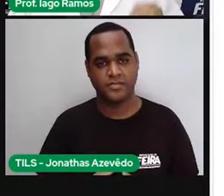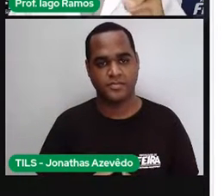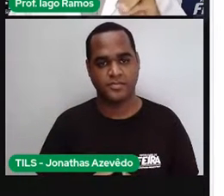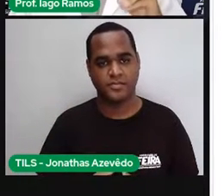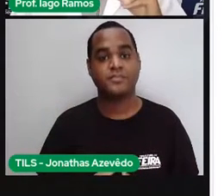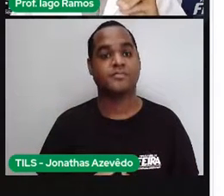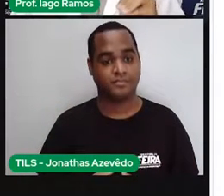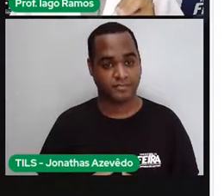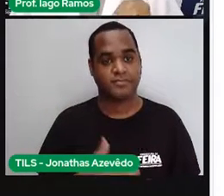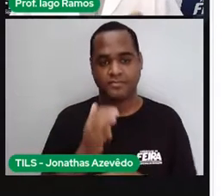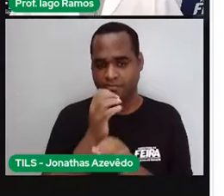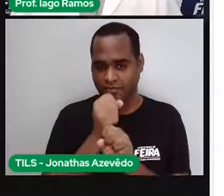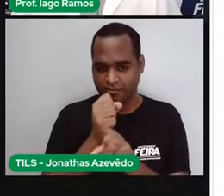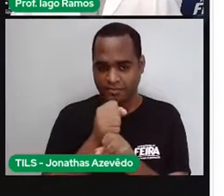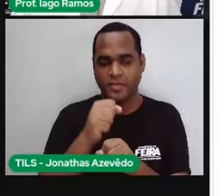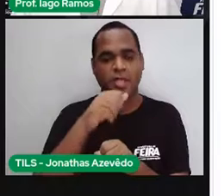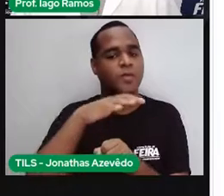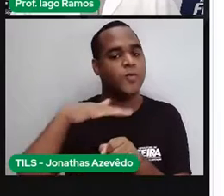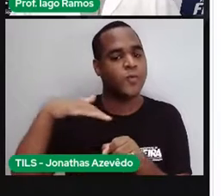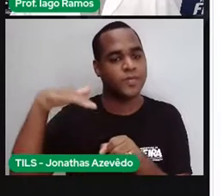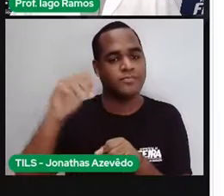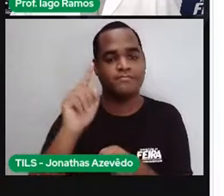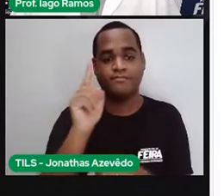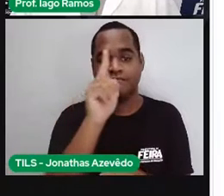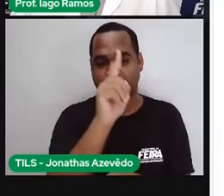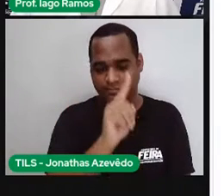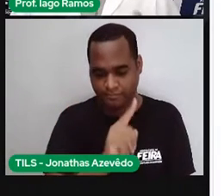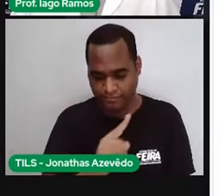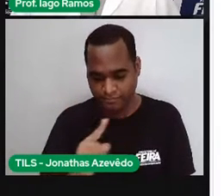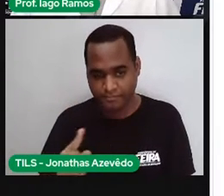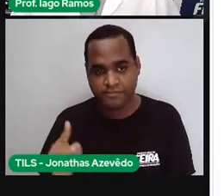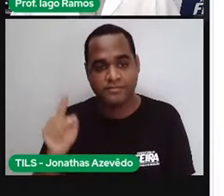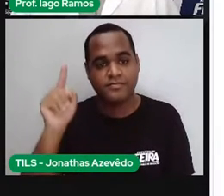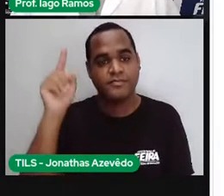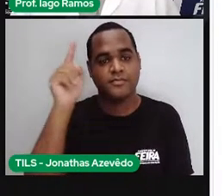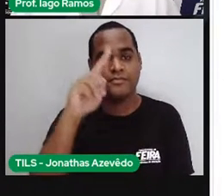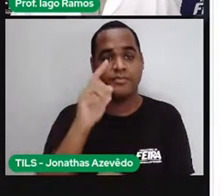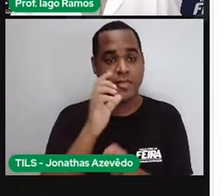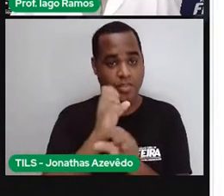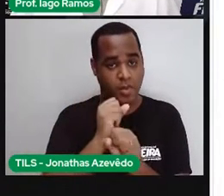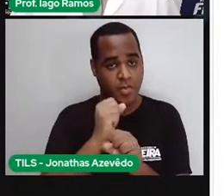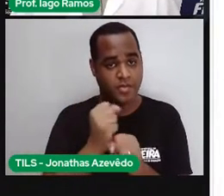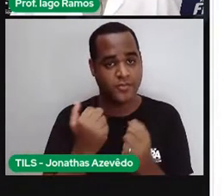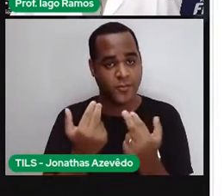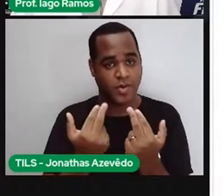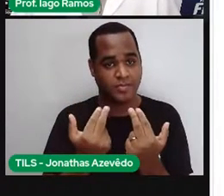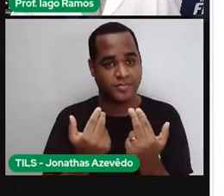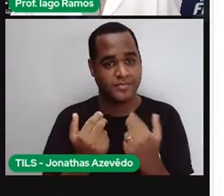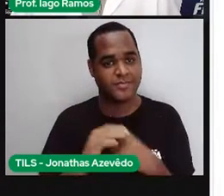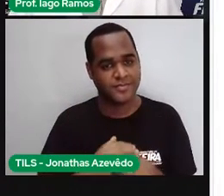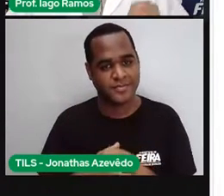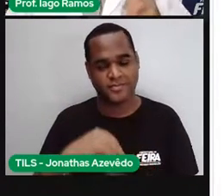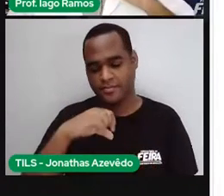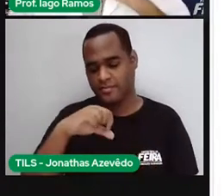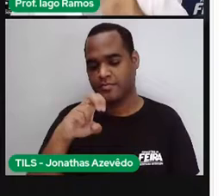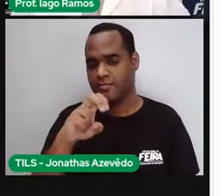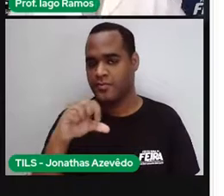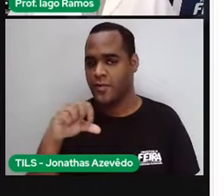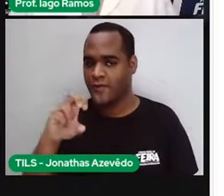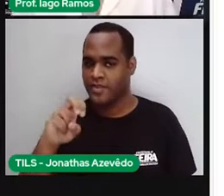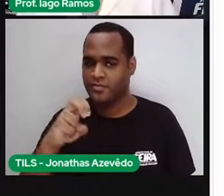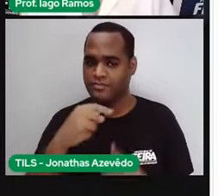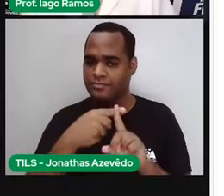Vamos calcular a medida desse contorno? Vamos contornar aqui para ver se vai dar 180? 95 mais 95